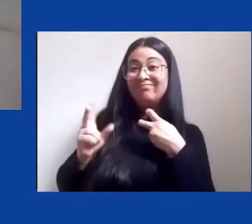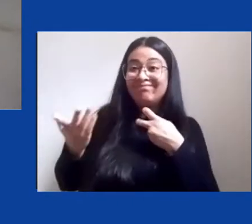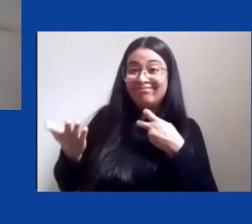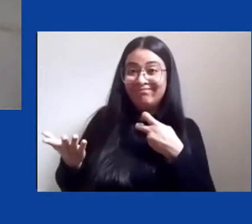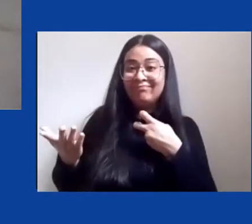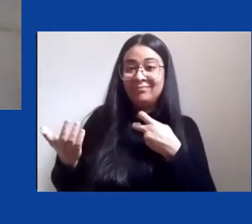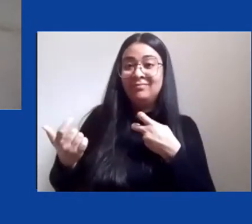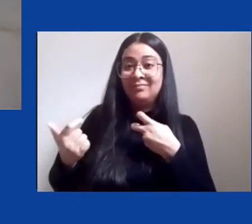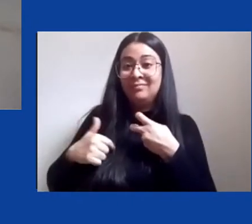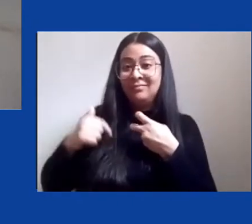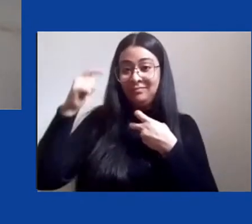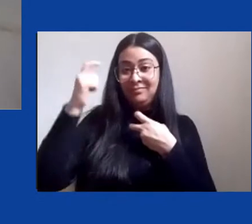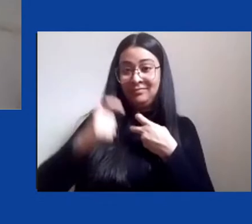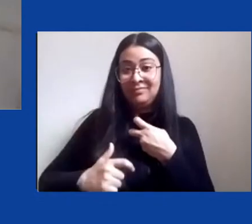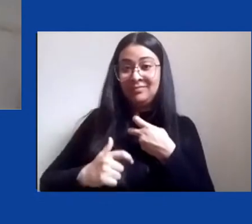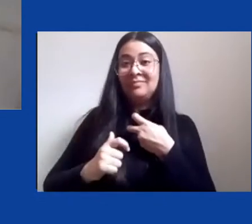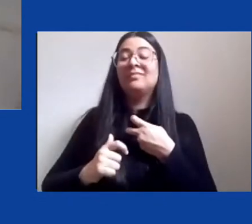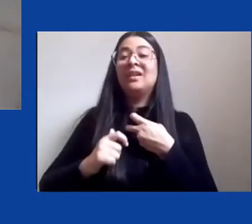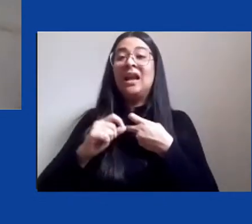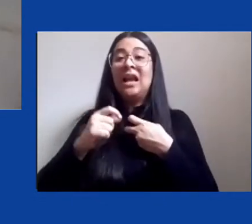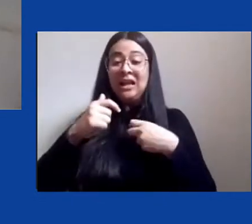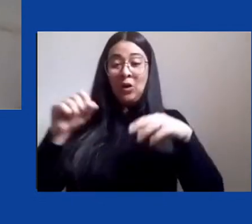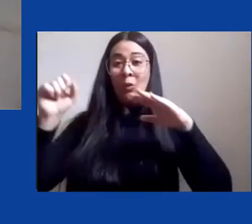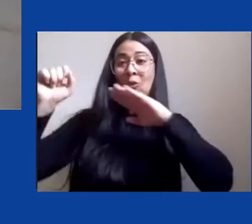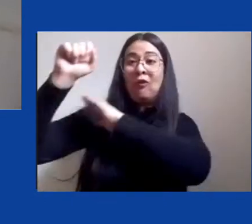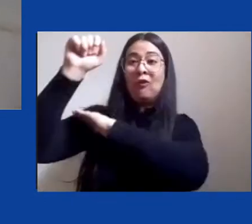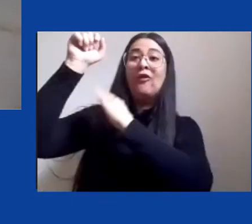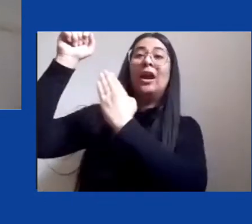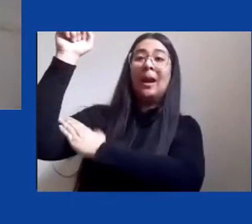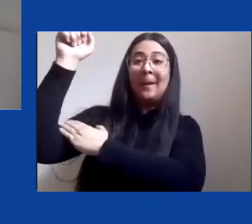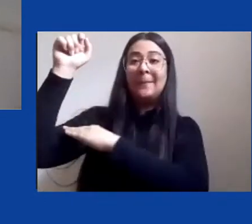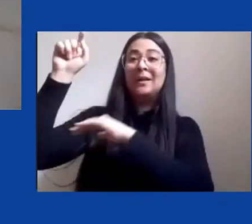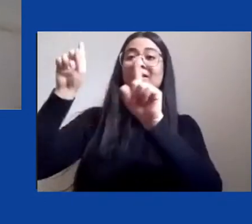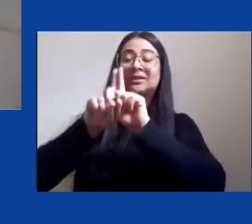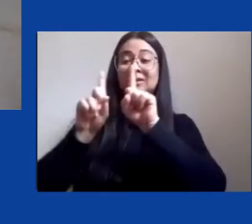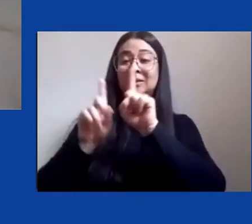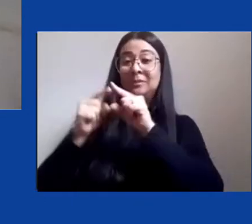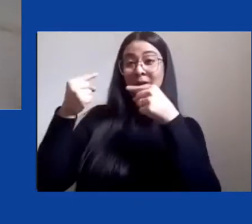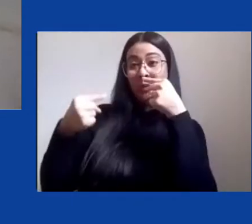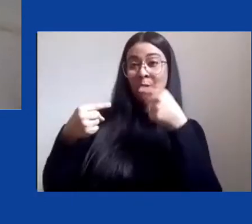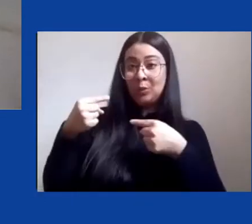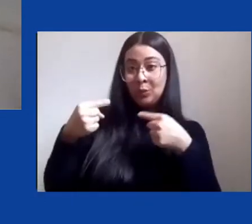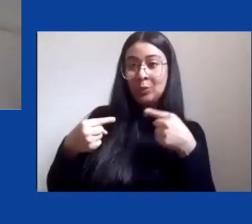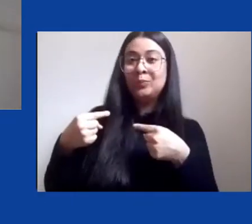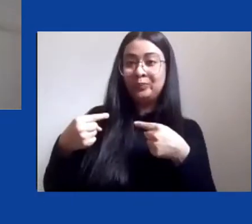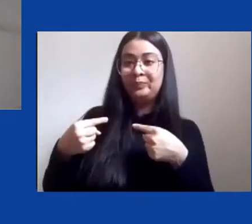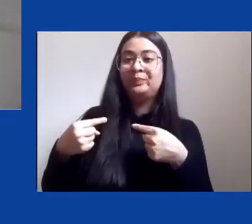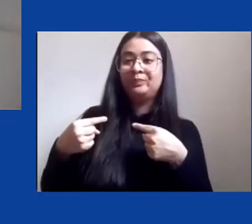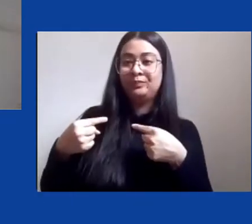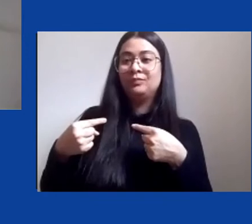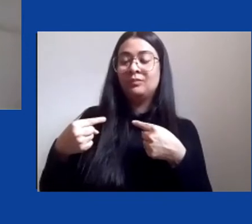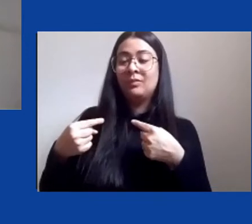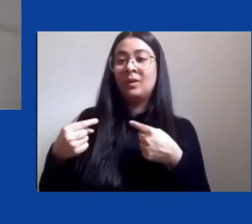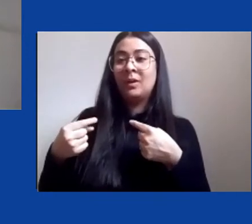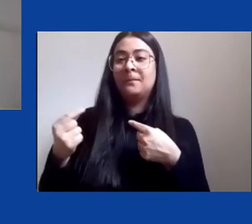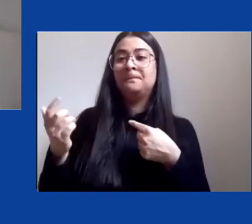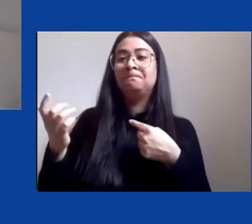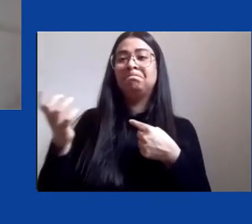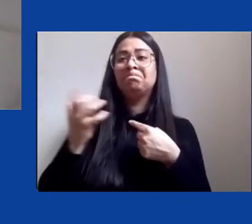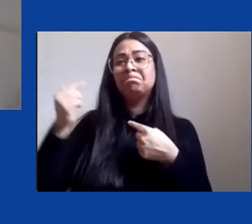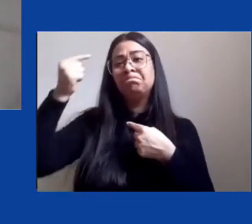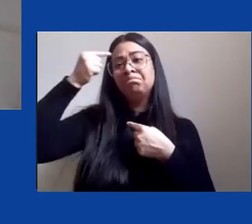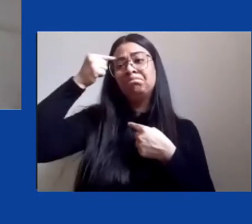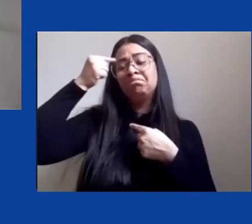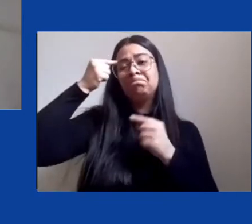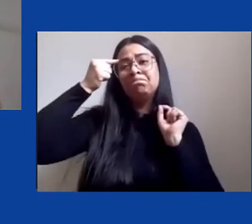caingangue feminista que eu tenho dialogado eu procuro sempre pensar que o